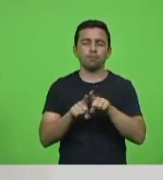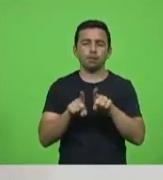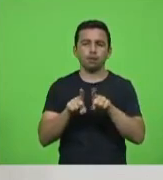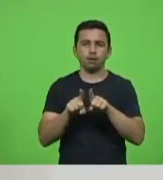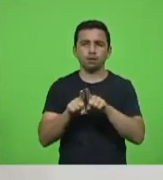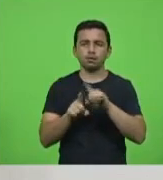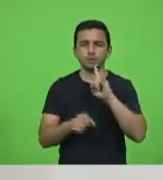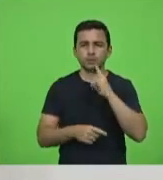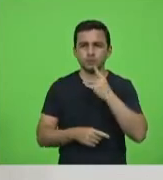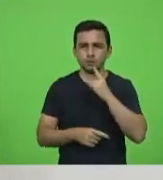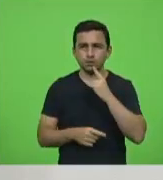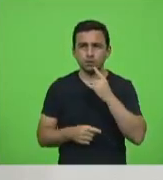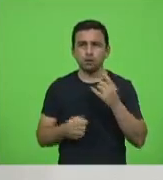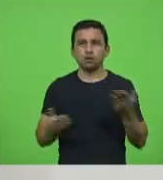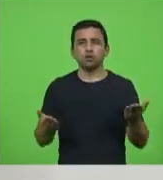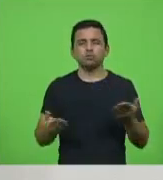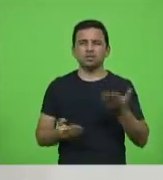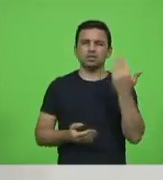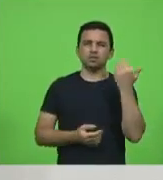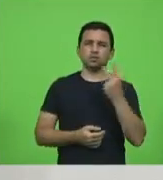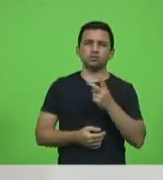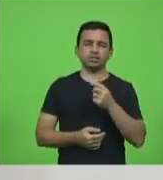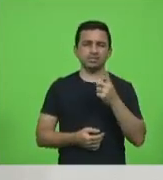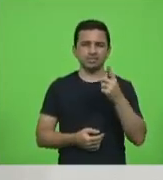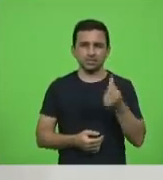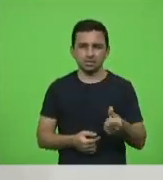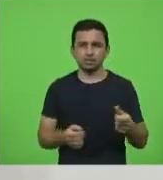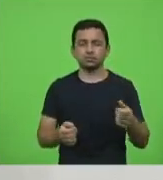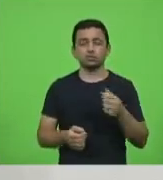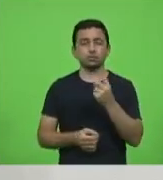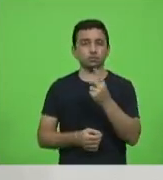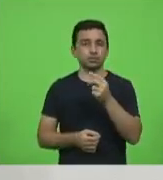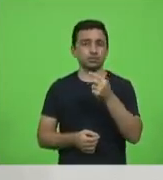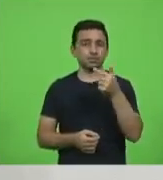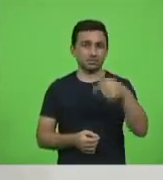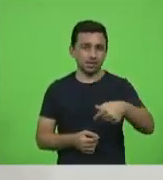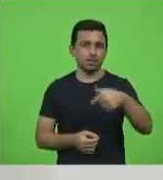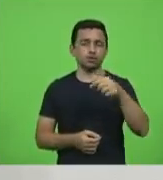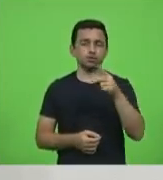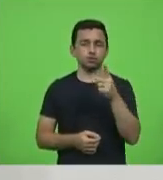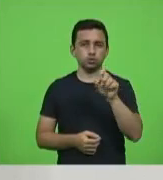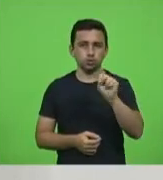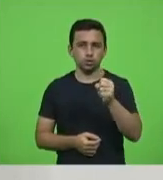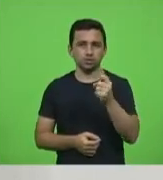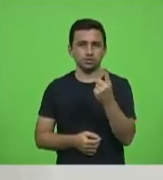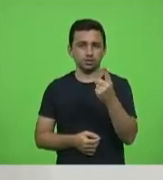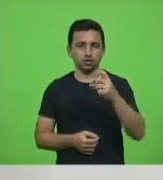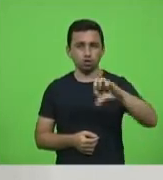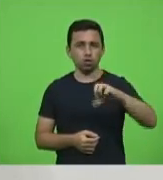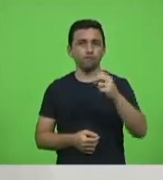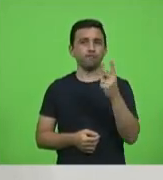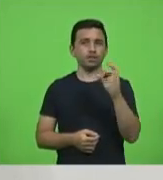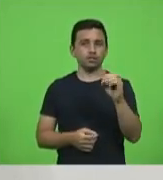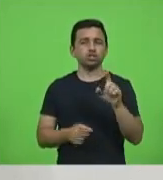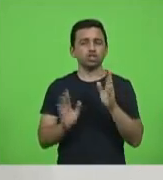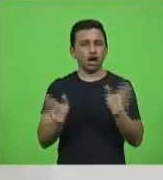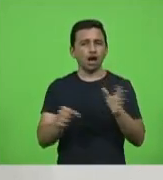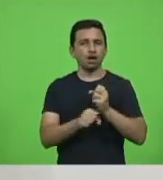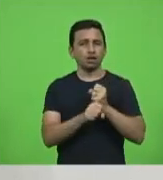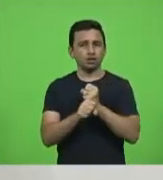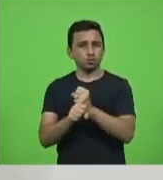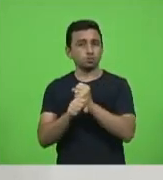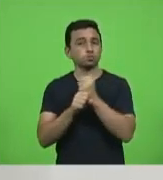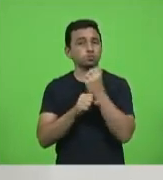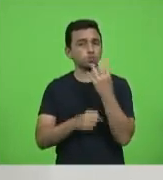agora vamos reunir os anos 2017 2018 2019 2020 quatro anos e já fizemos aí as